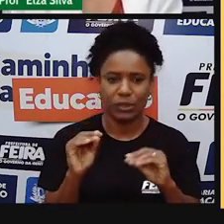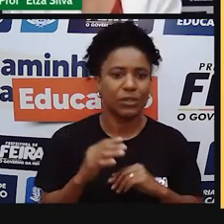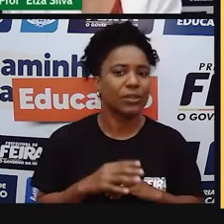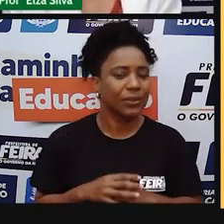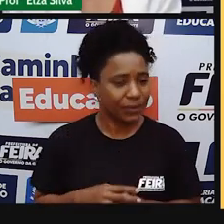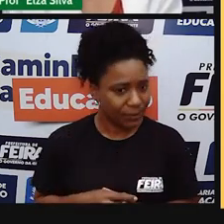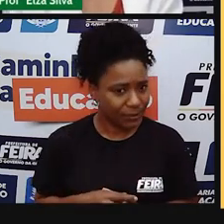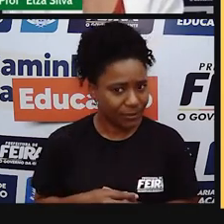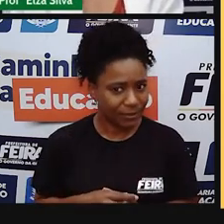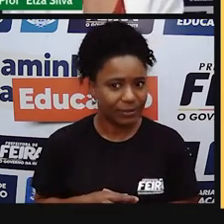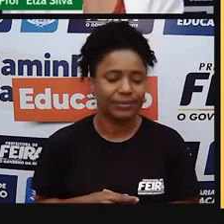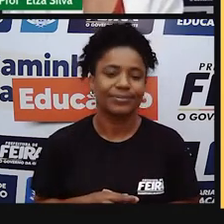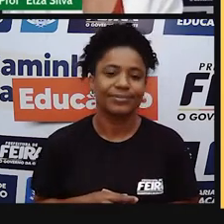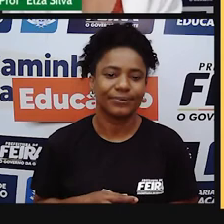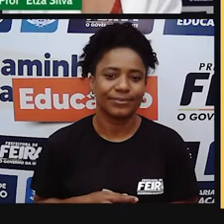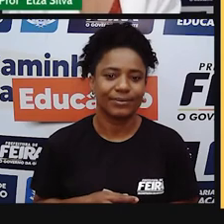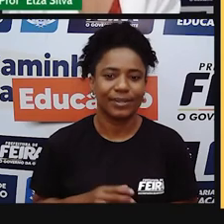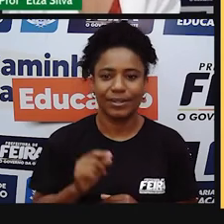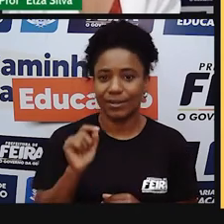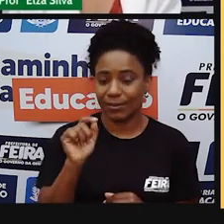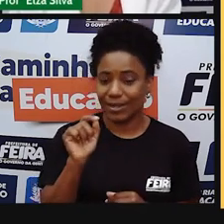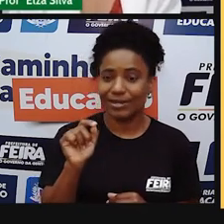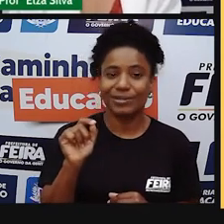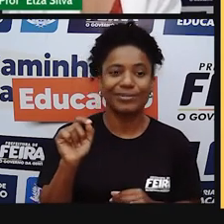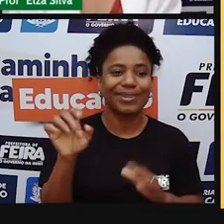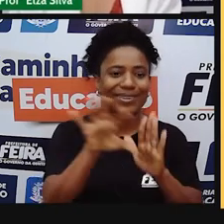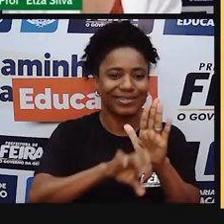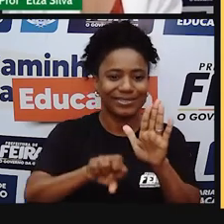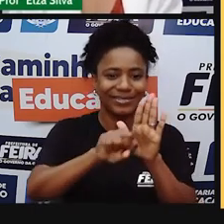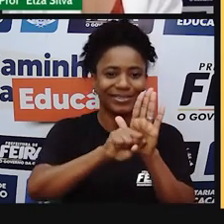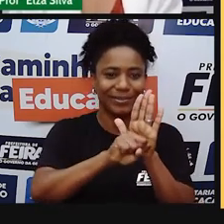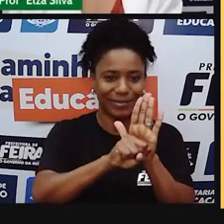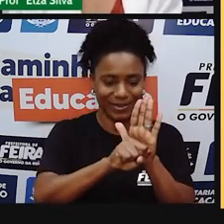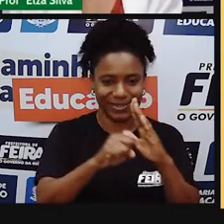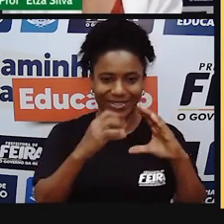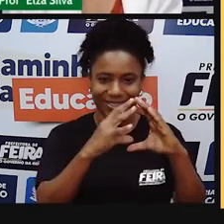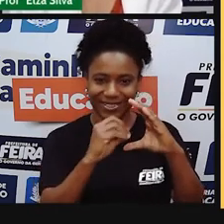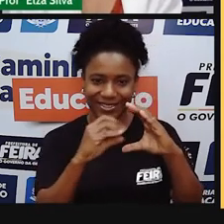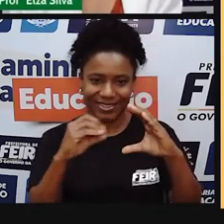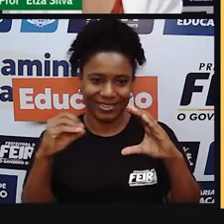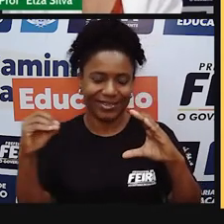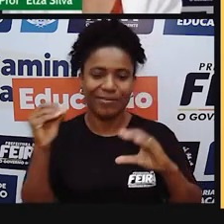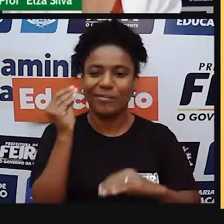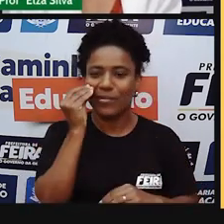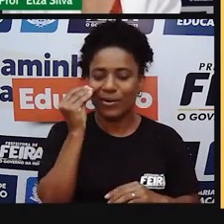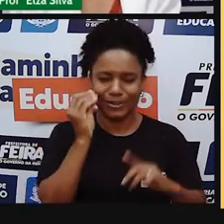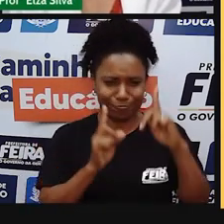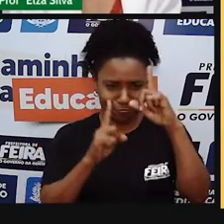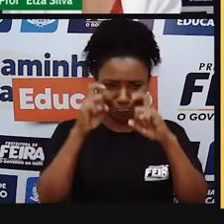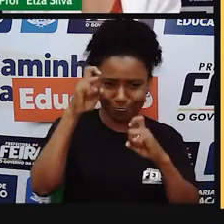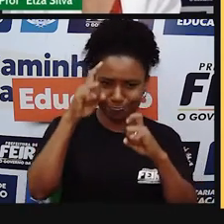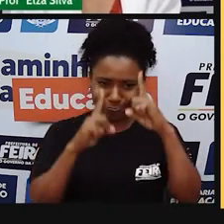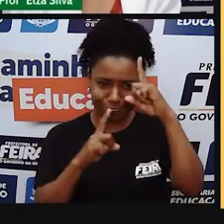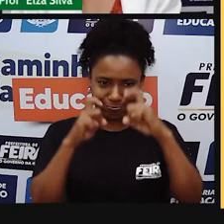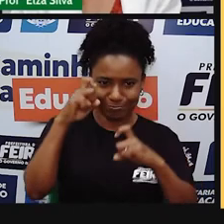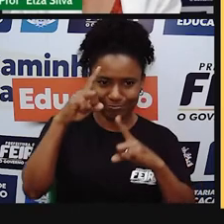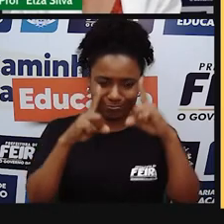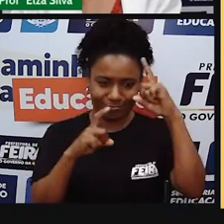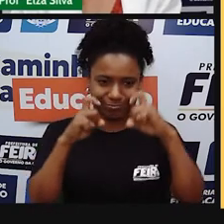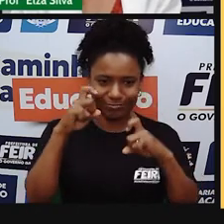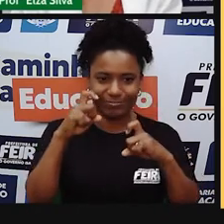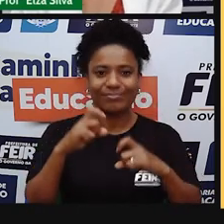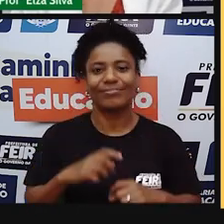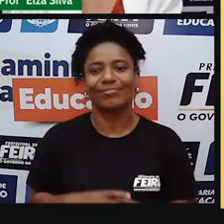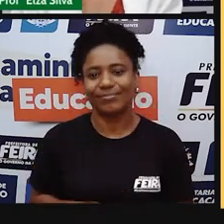O que é isto? They are symbols that represent the expressions on someone's face.